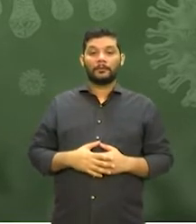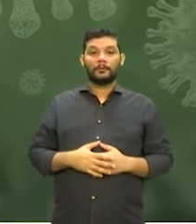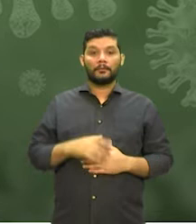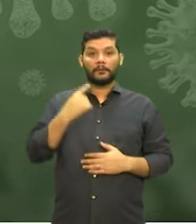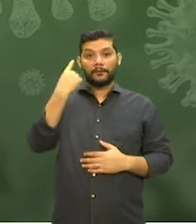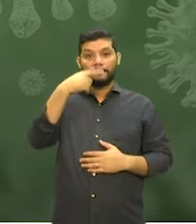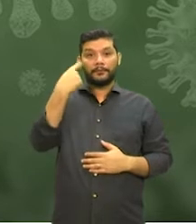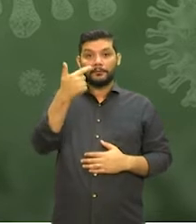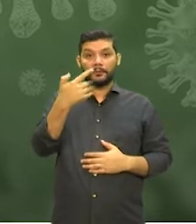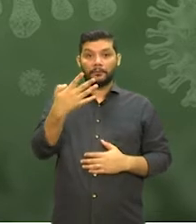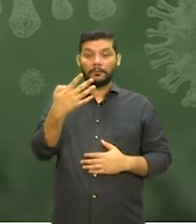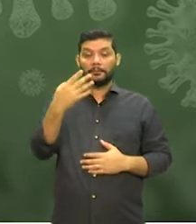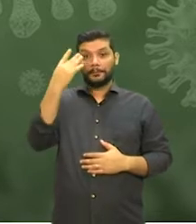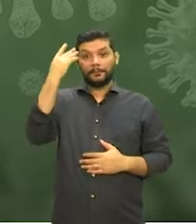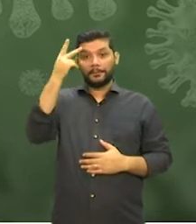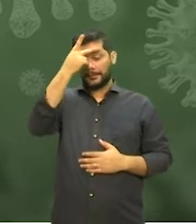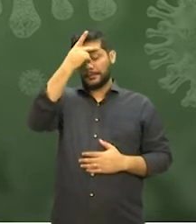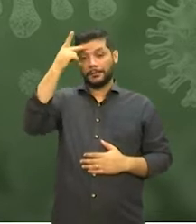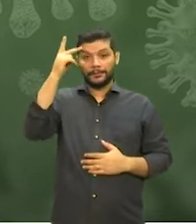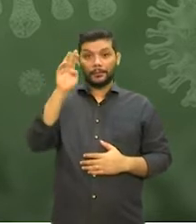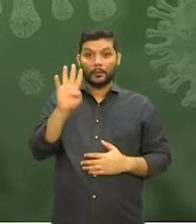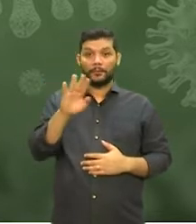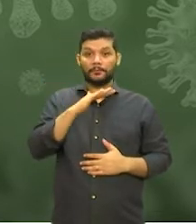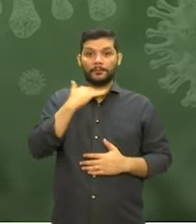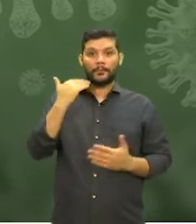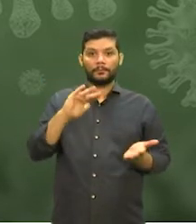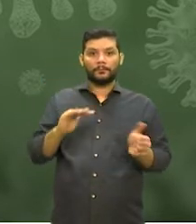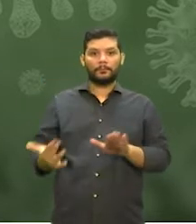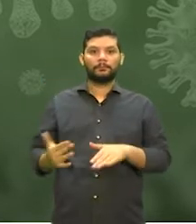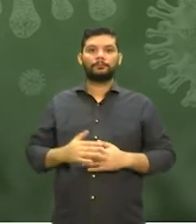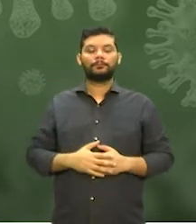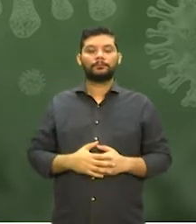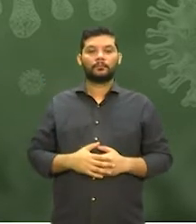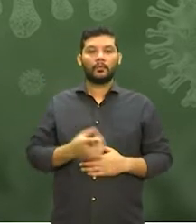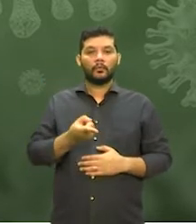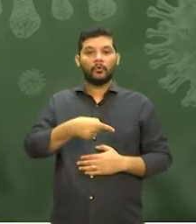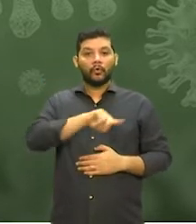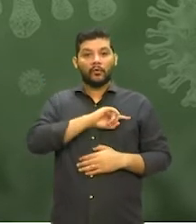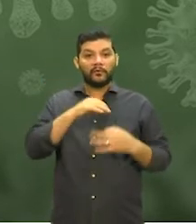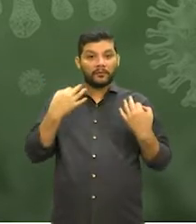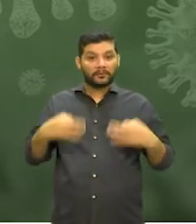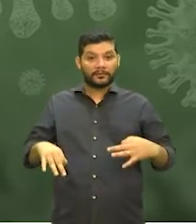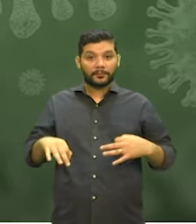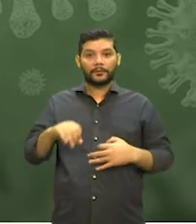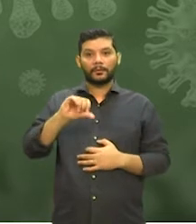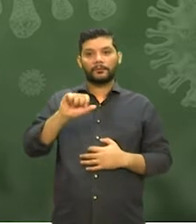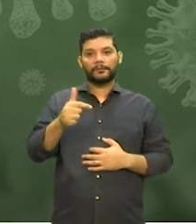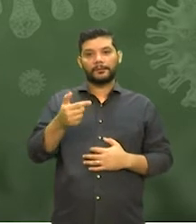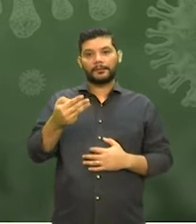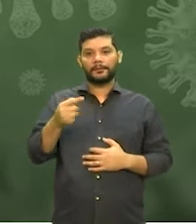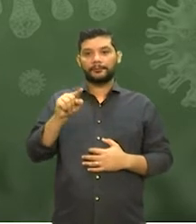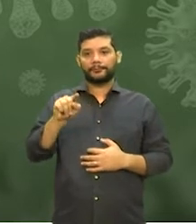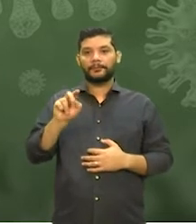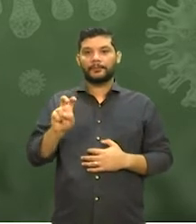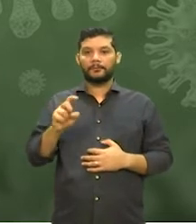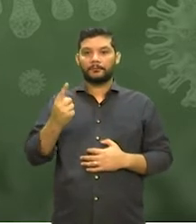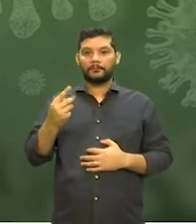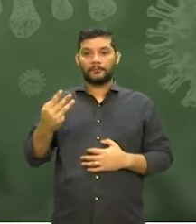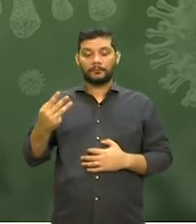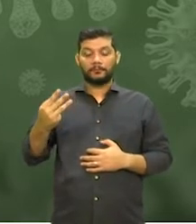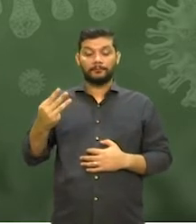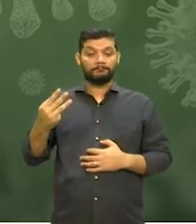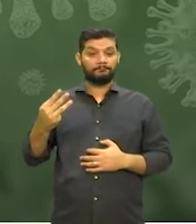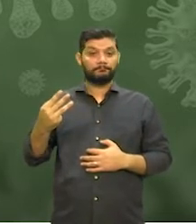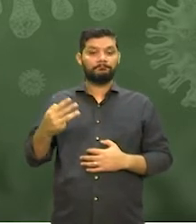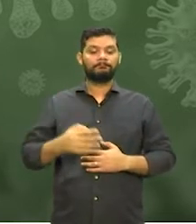por Covid-19 nas últimas 24 horas. O estado contabiliza até o momento 923.513